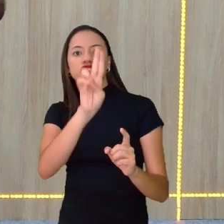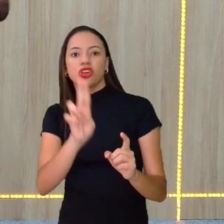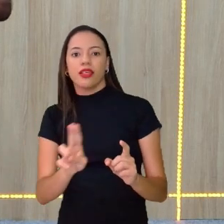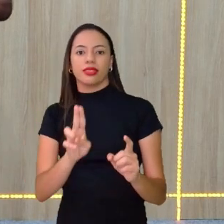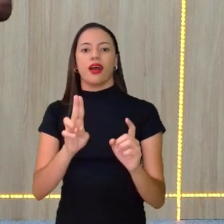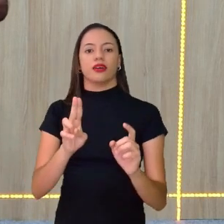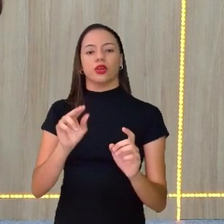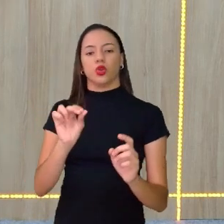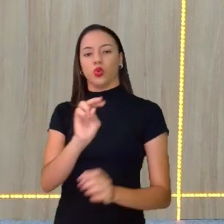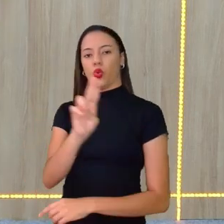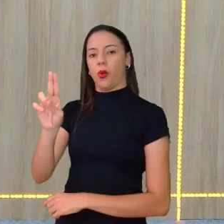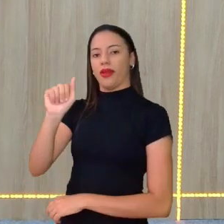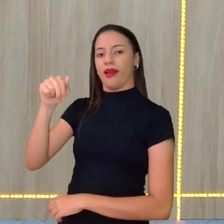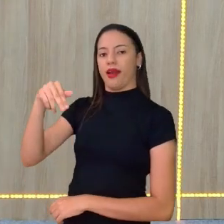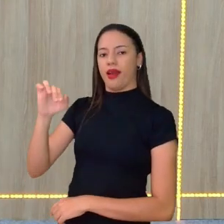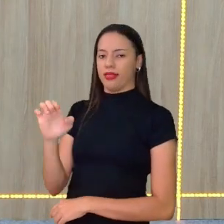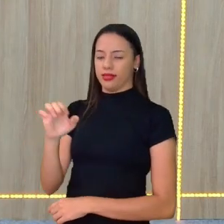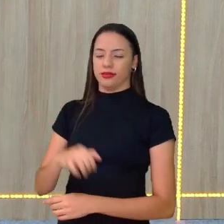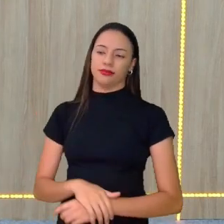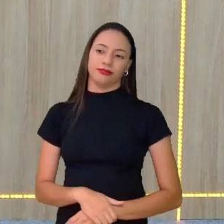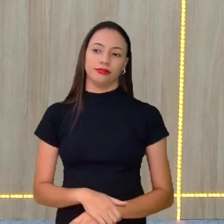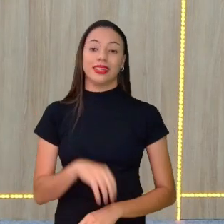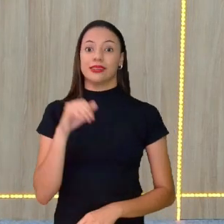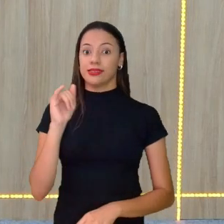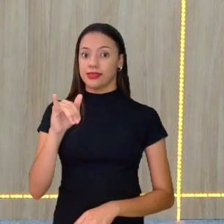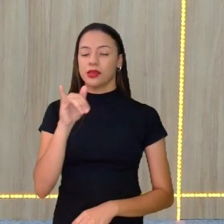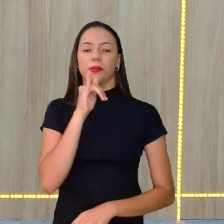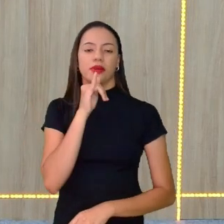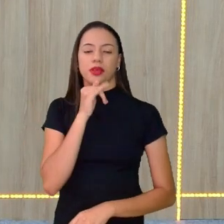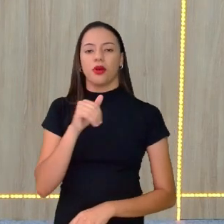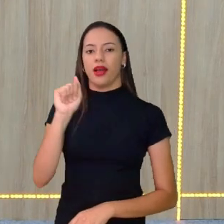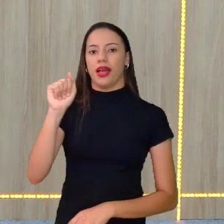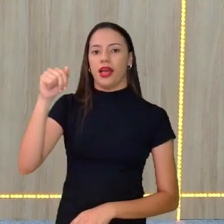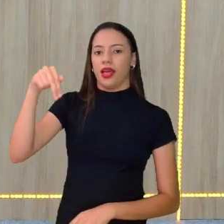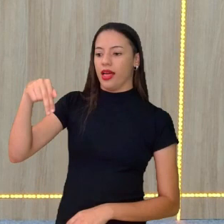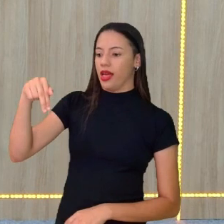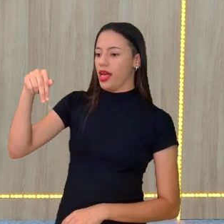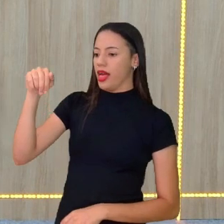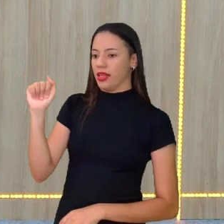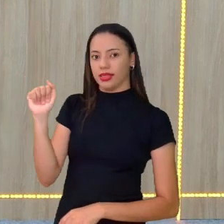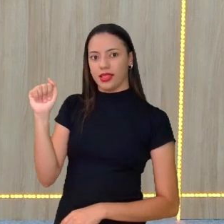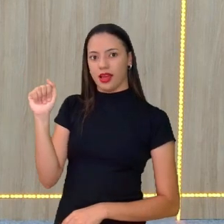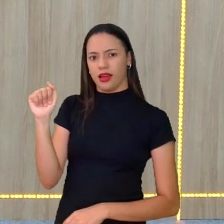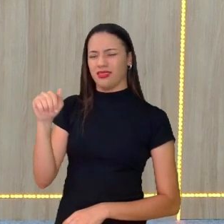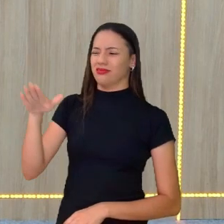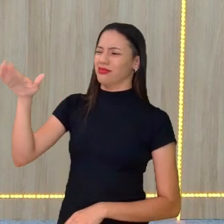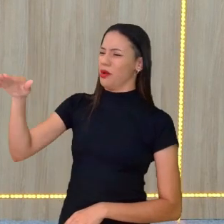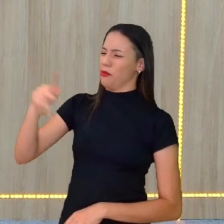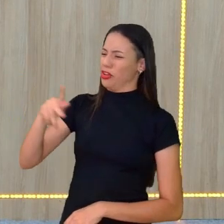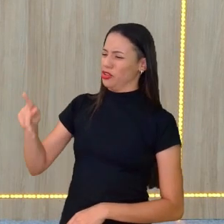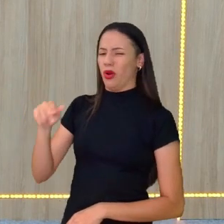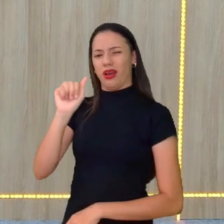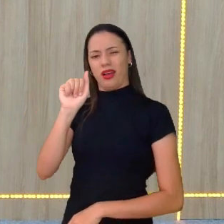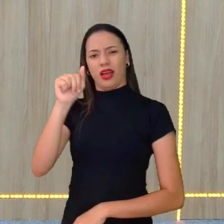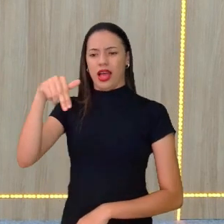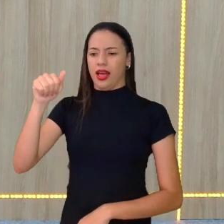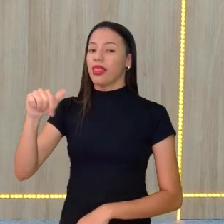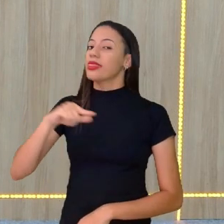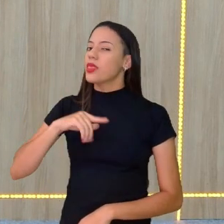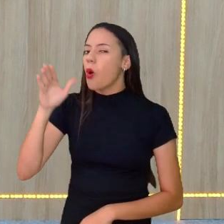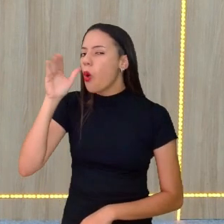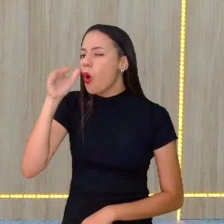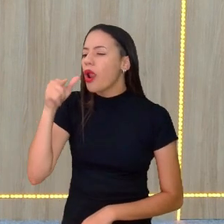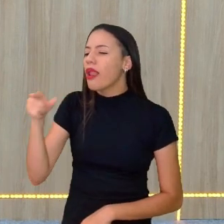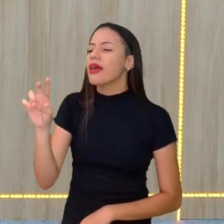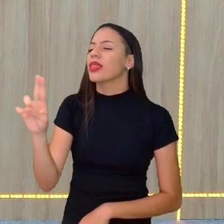desenvolver. Não é boa, né? Mas, se eu botar assim. ANA. Eita. ANA, Ricardinho. ANA tem uma curiosidade aí.